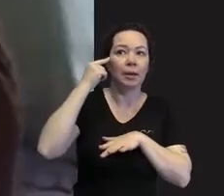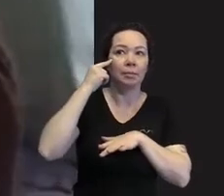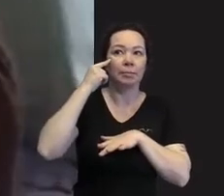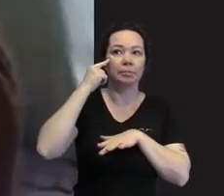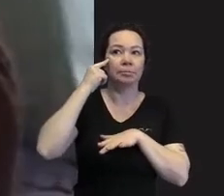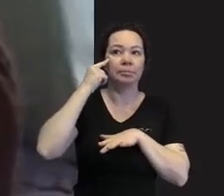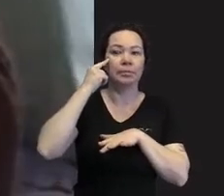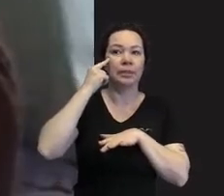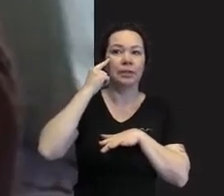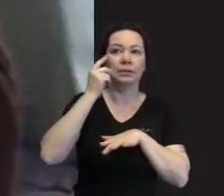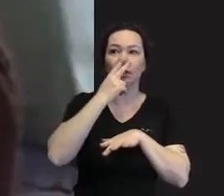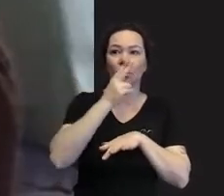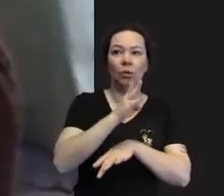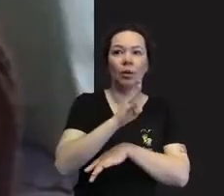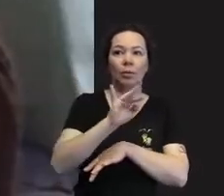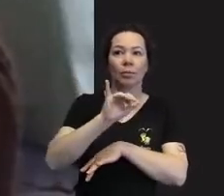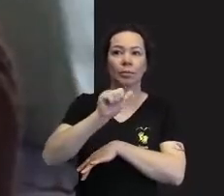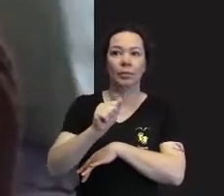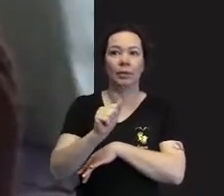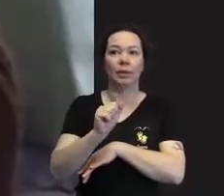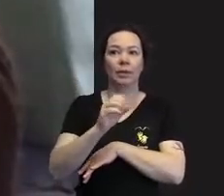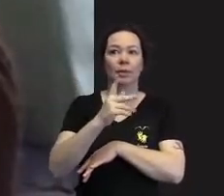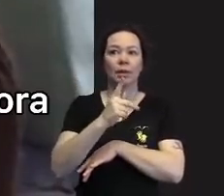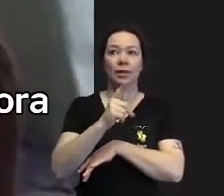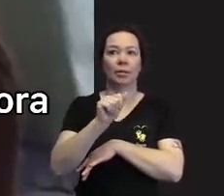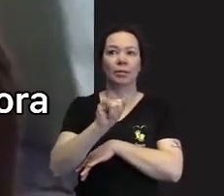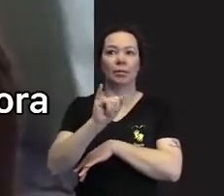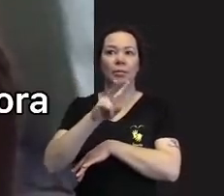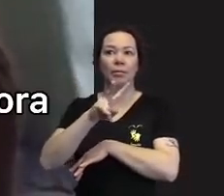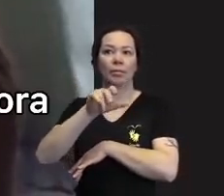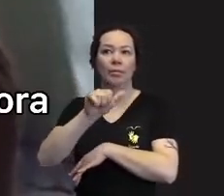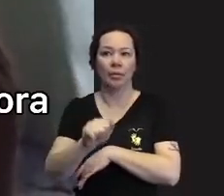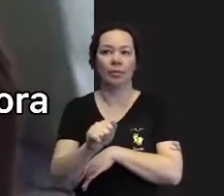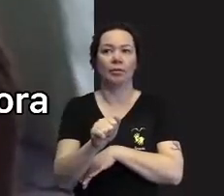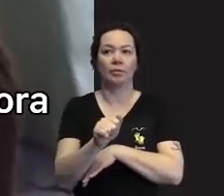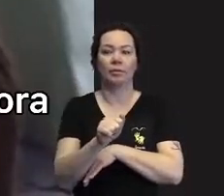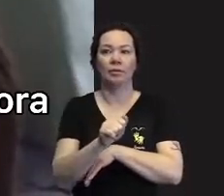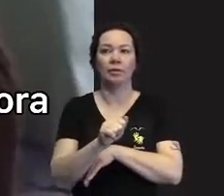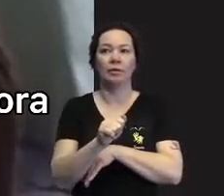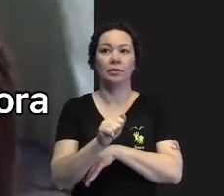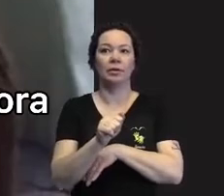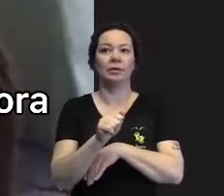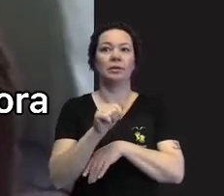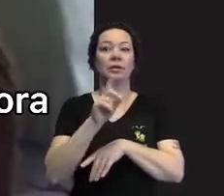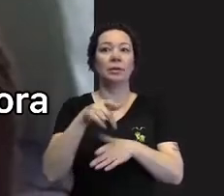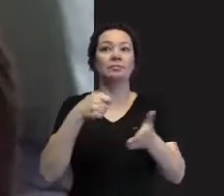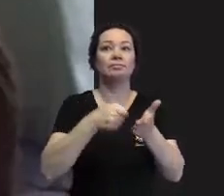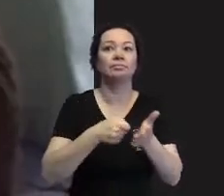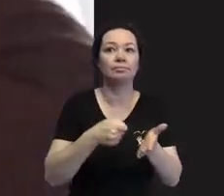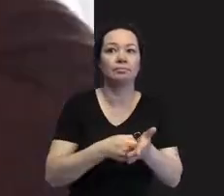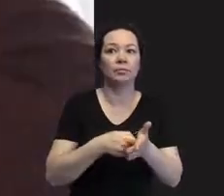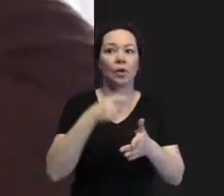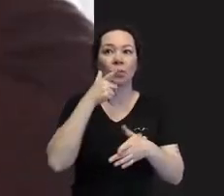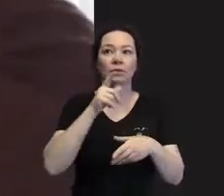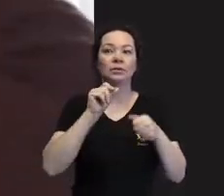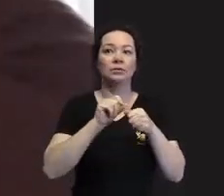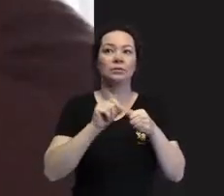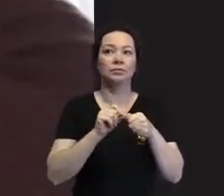havia a paiva, como havia a paiva, isso é esse exemplo para todos nós daqui agora,